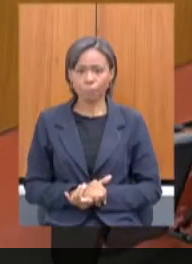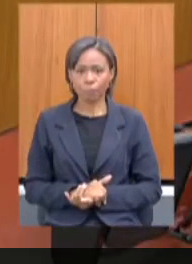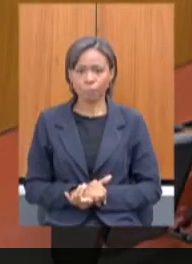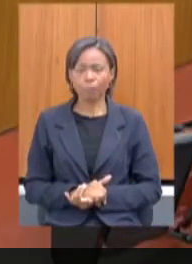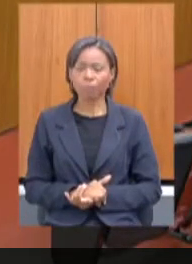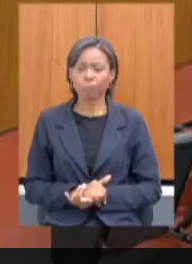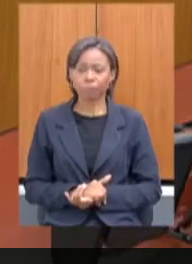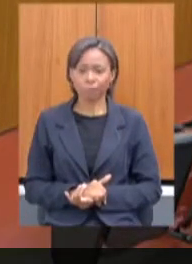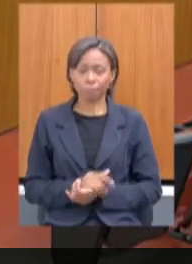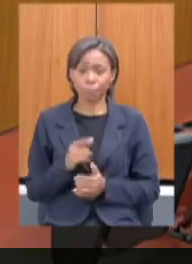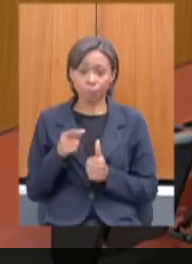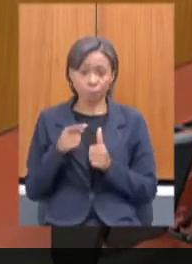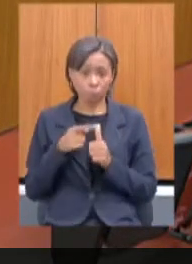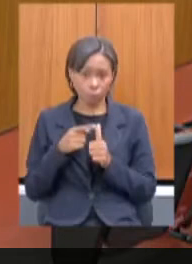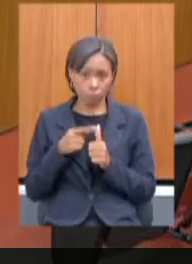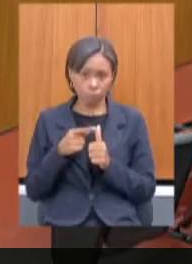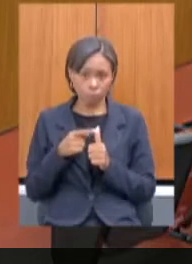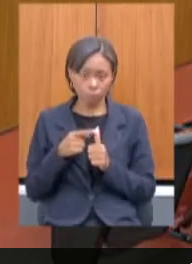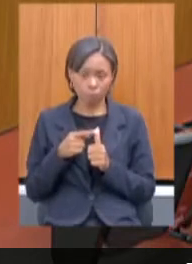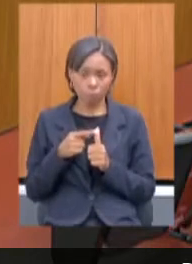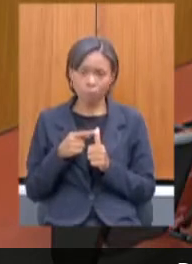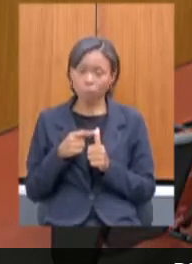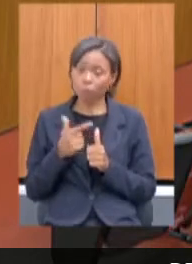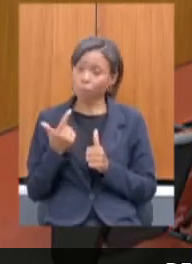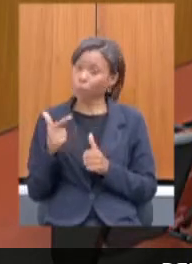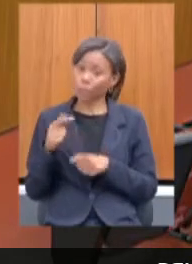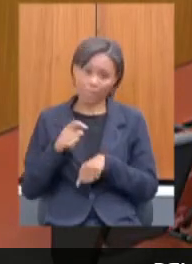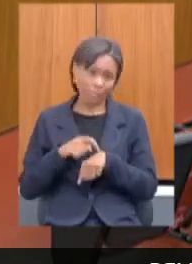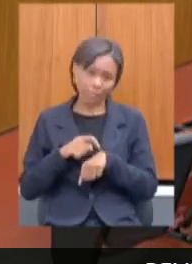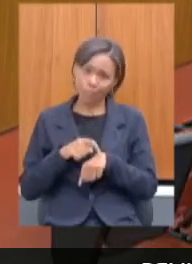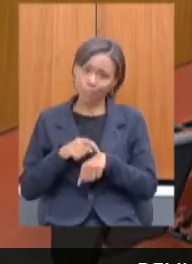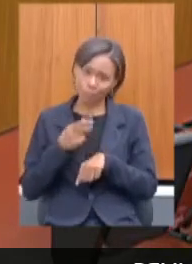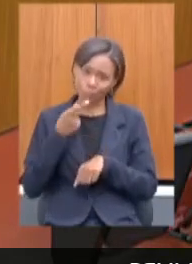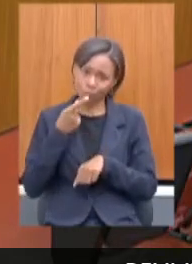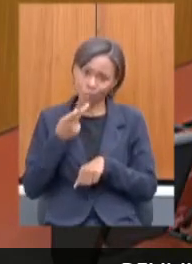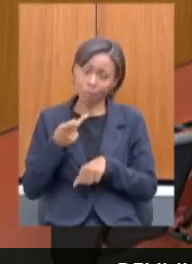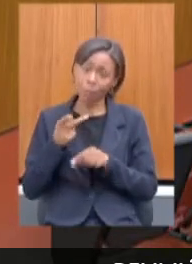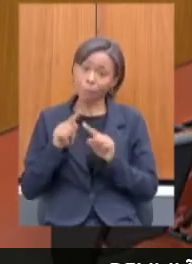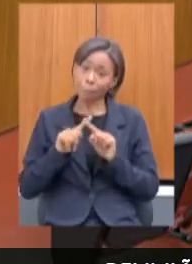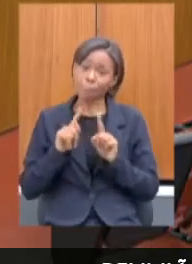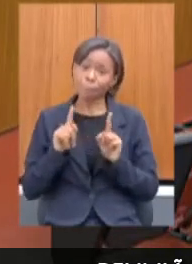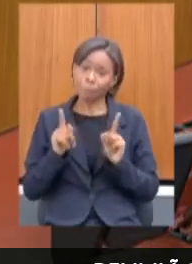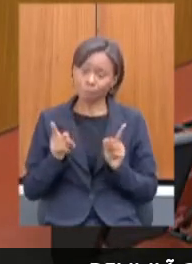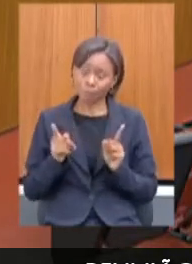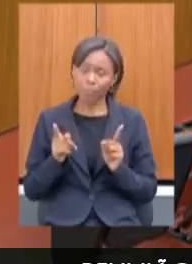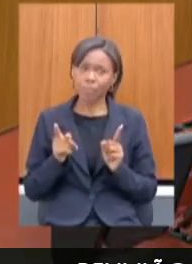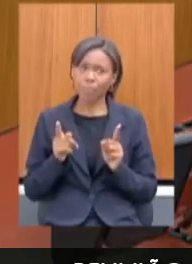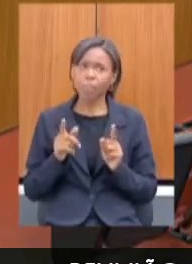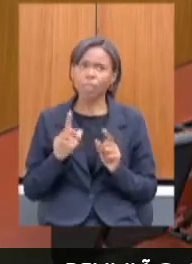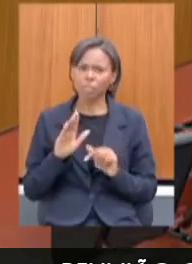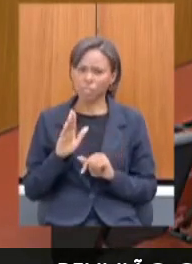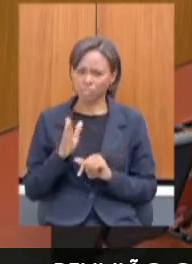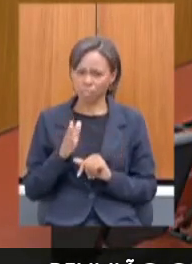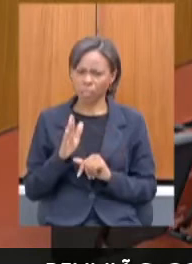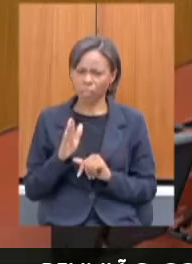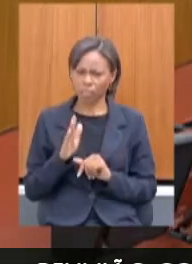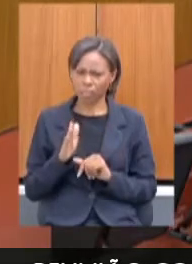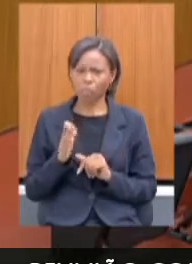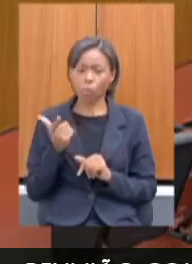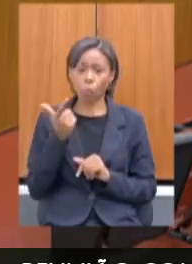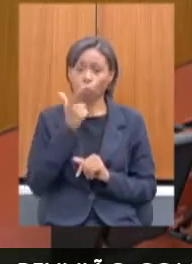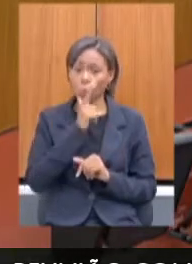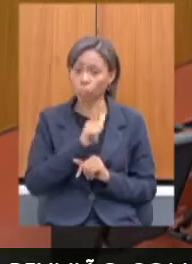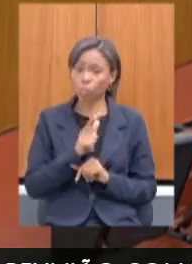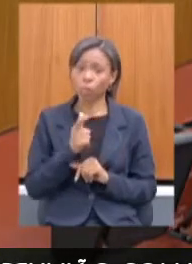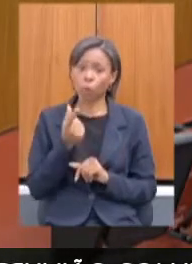Deputada, primeiro, não deu tempo de falar, mas, assim, nós também estamos numa questão hoje, nós já conseguimos um recurso